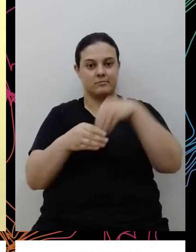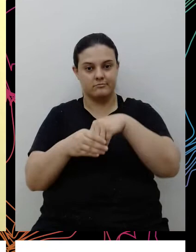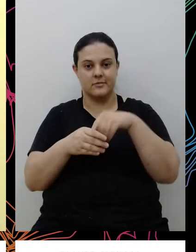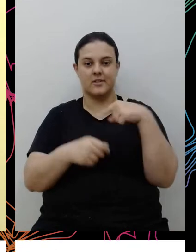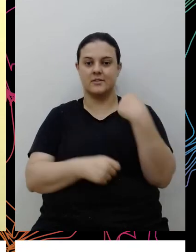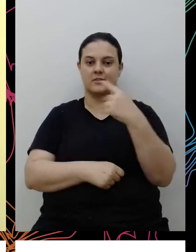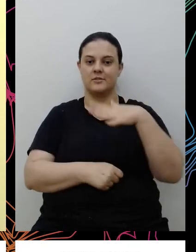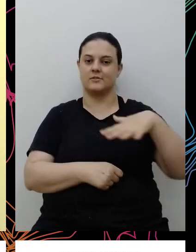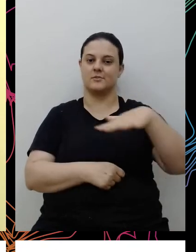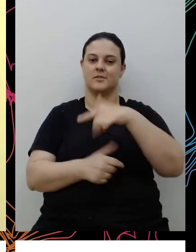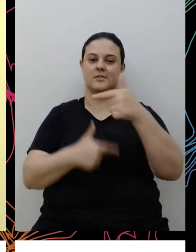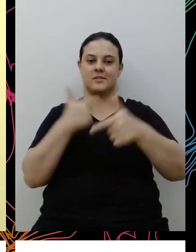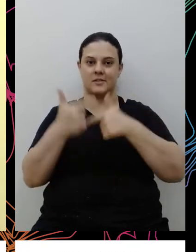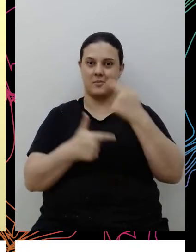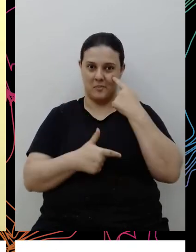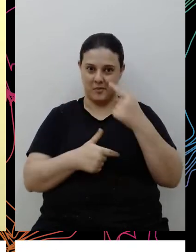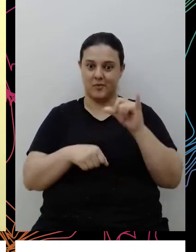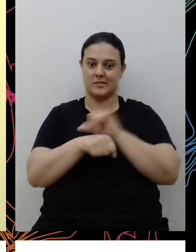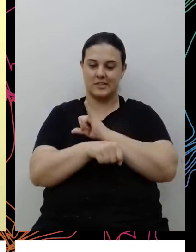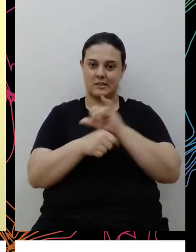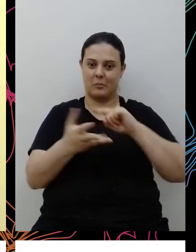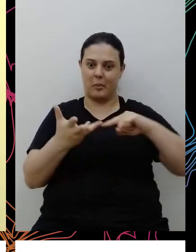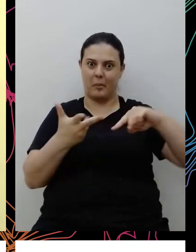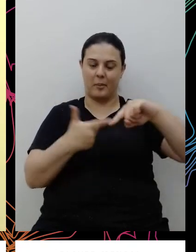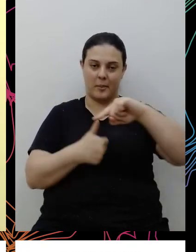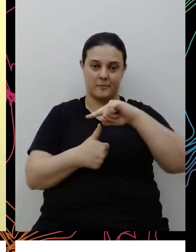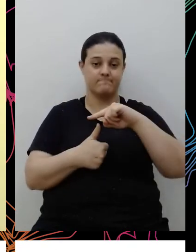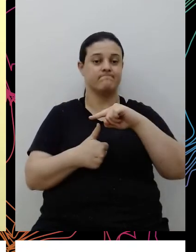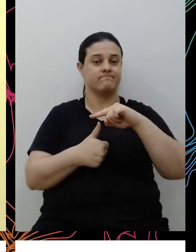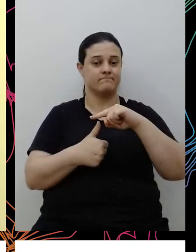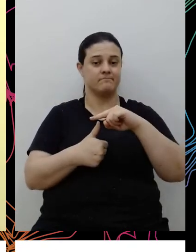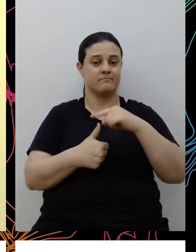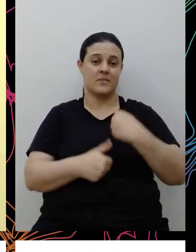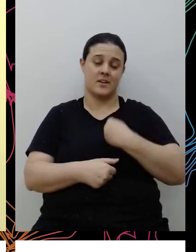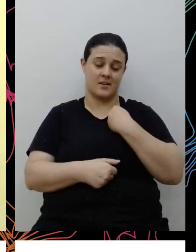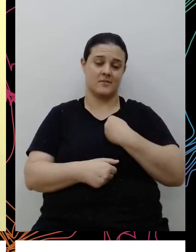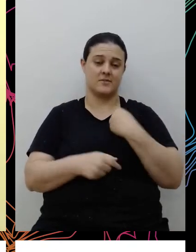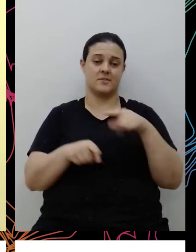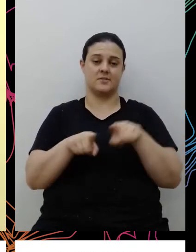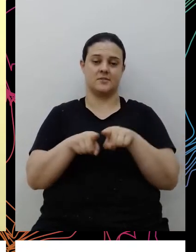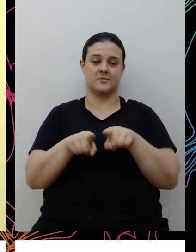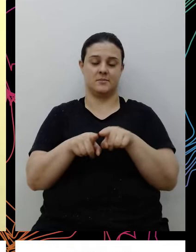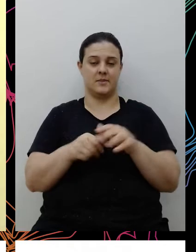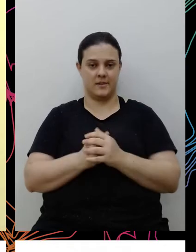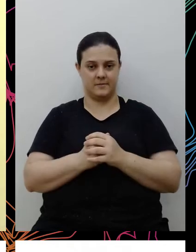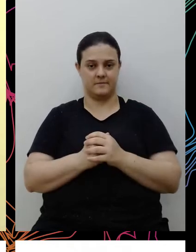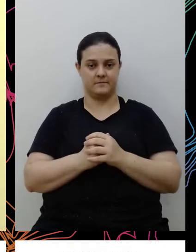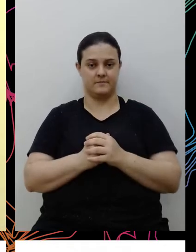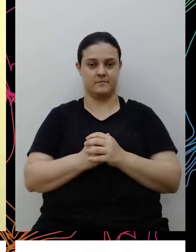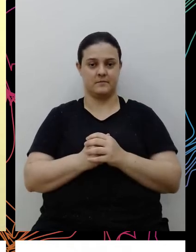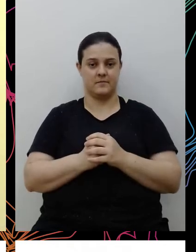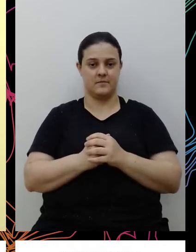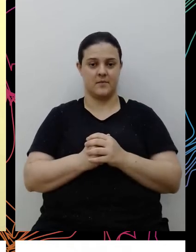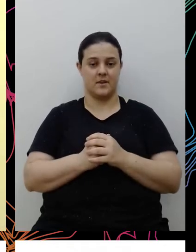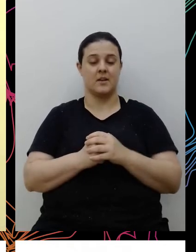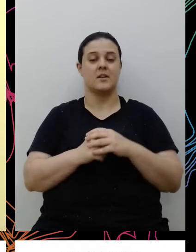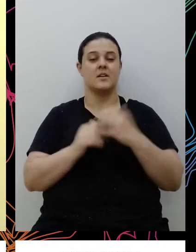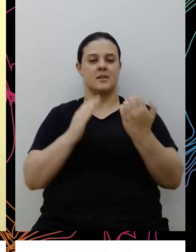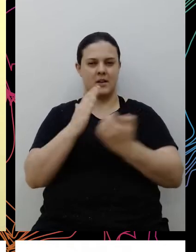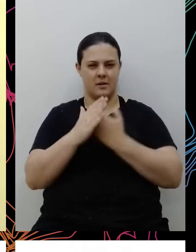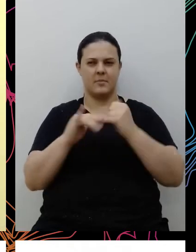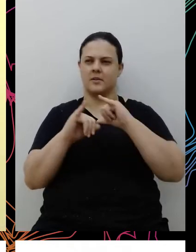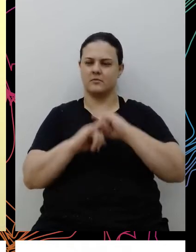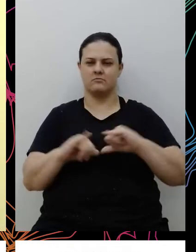trabalho que a Leve colocou, né, mas também da vida, né, e com isso eu falo muito para as empresas aqui,